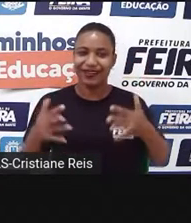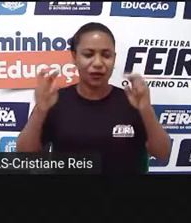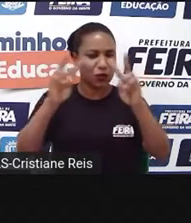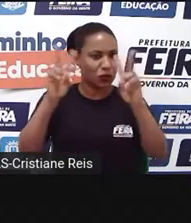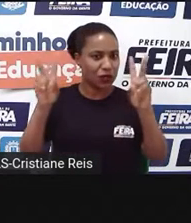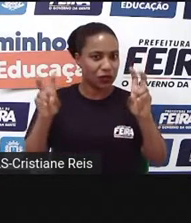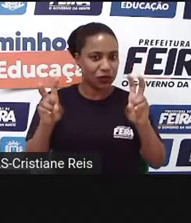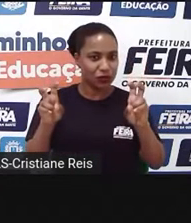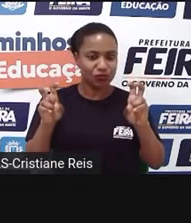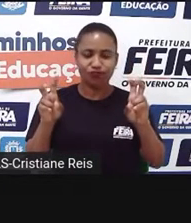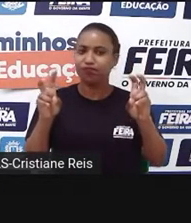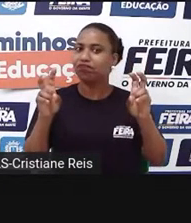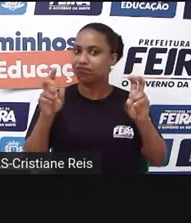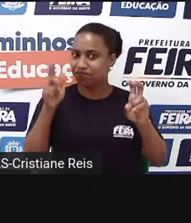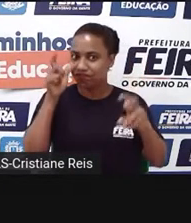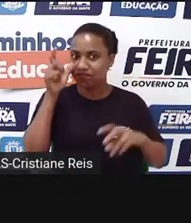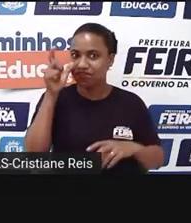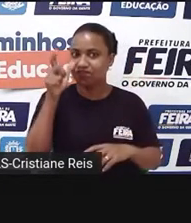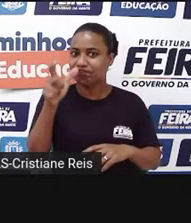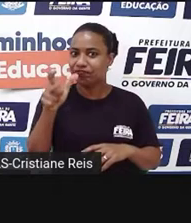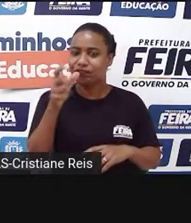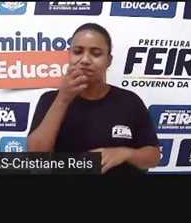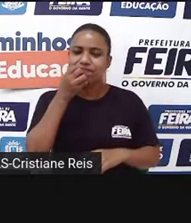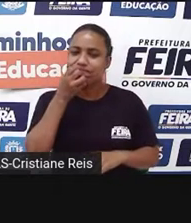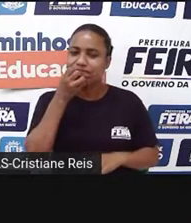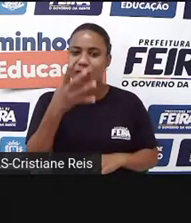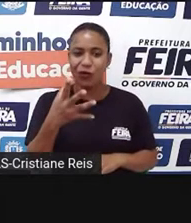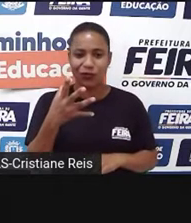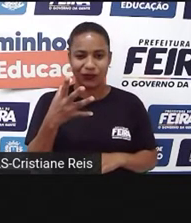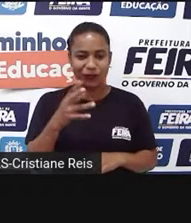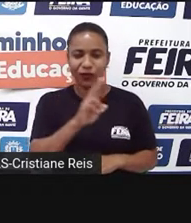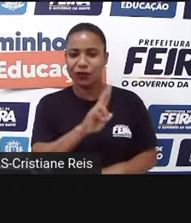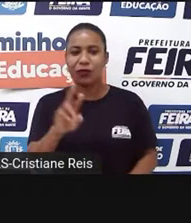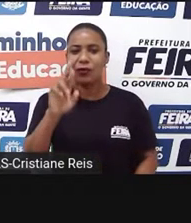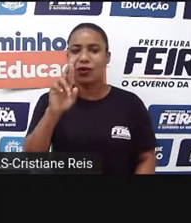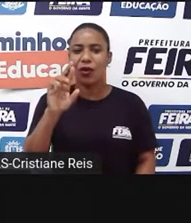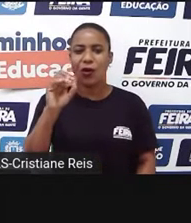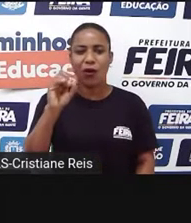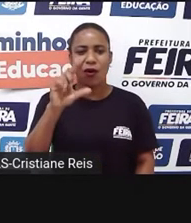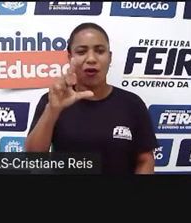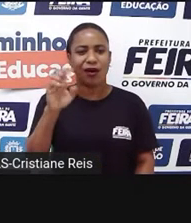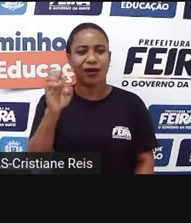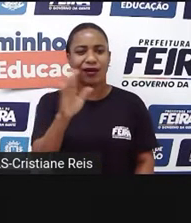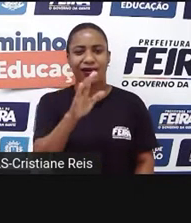interessante, muito legal. Roleplay. What is this?